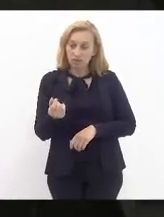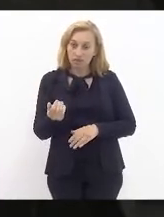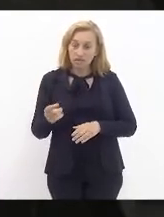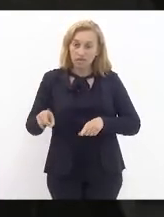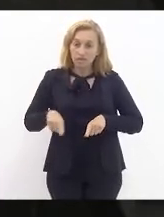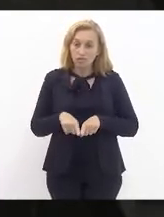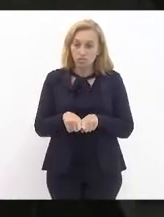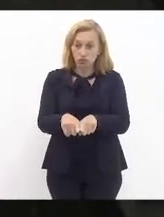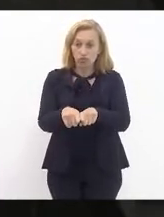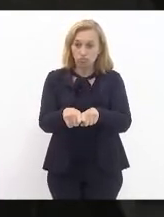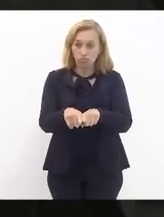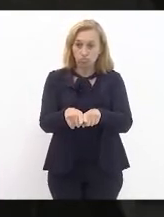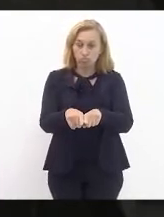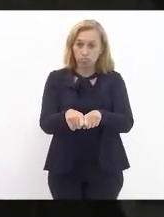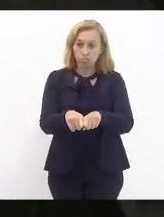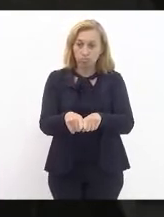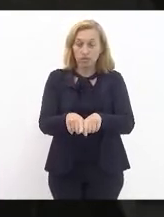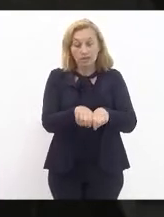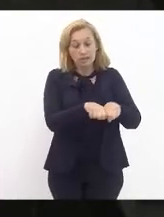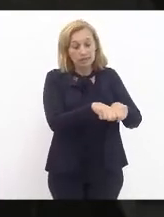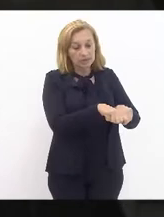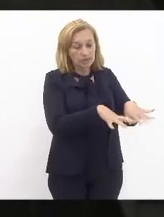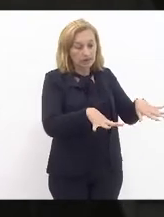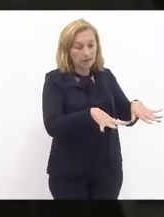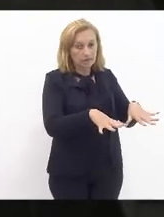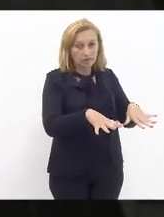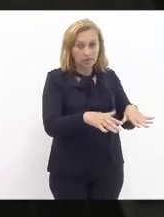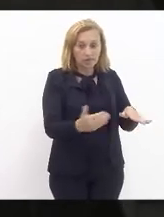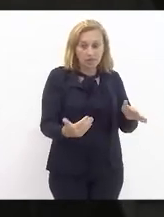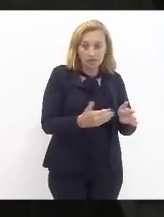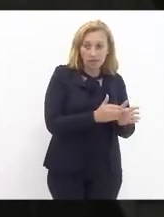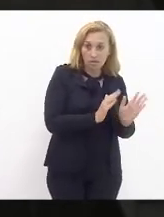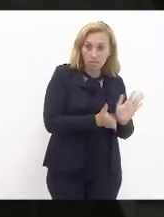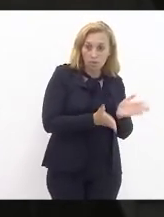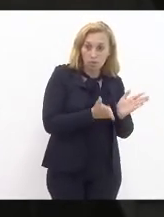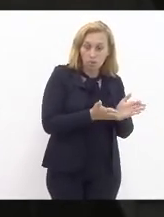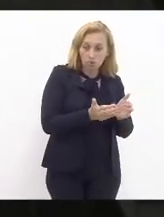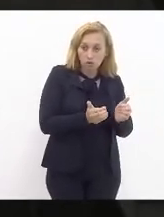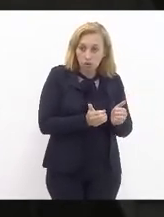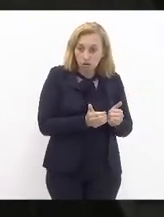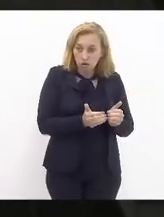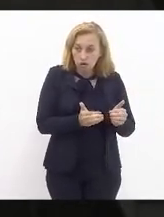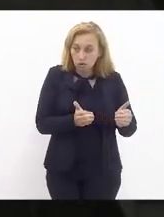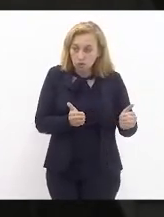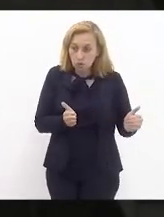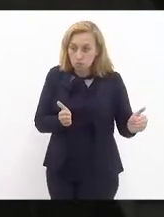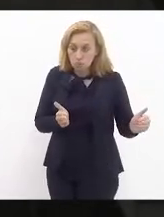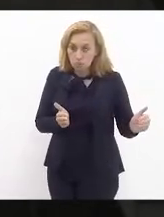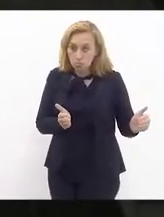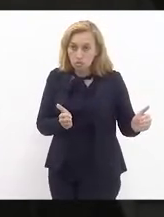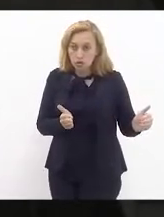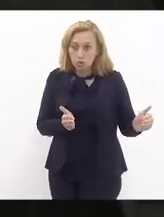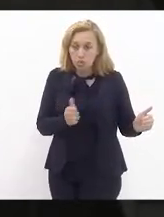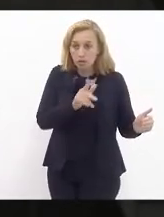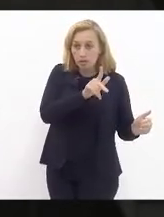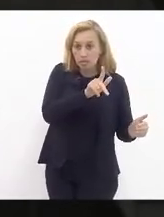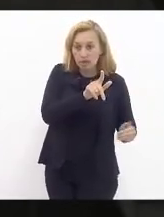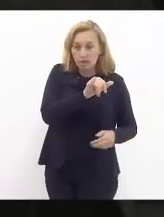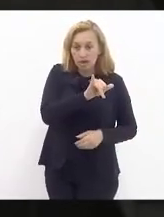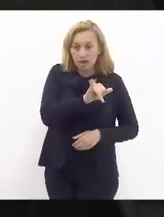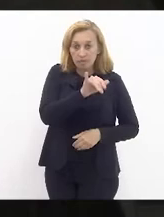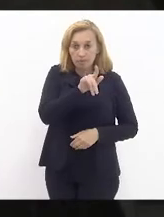juntos. Da pandemia para cá, abriu o que a gente chama uma boca de jacaré. O IPCA